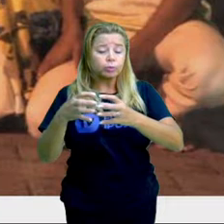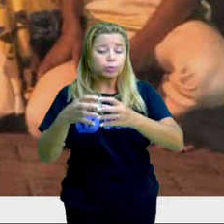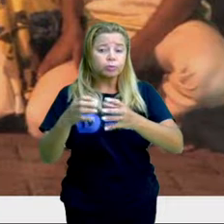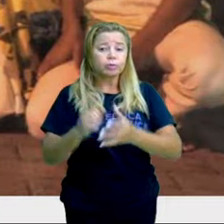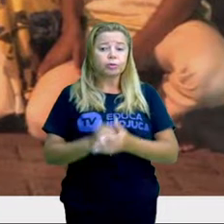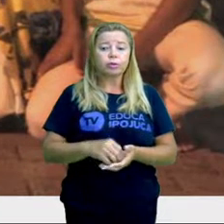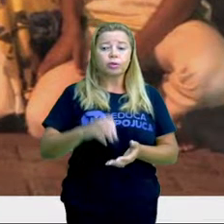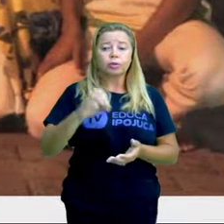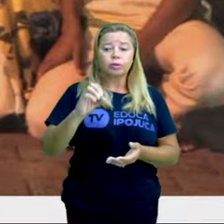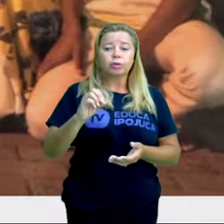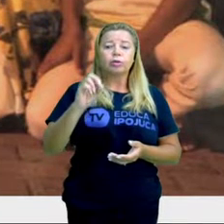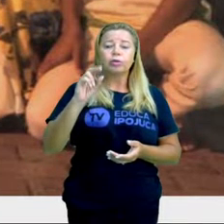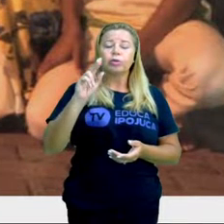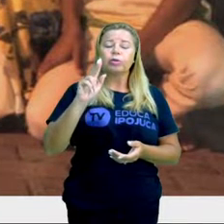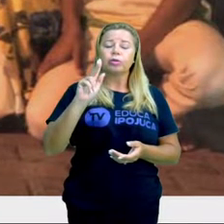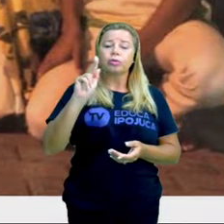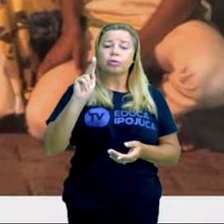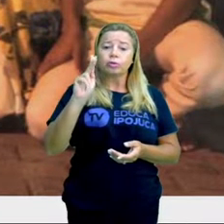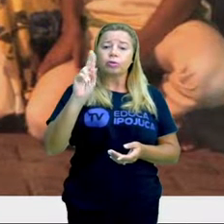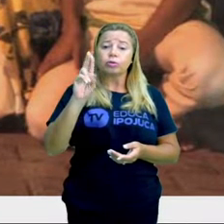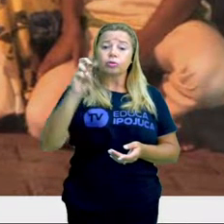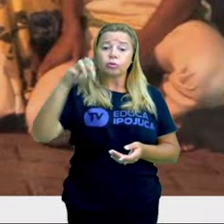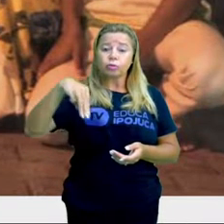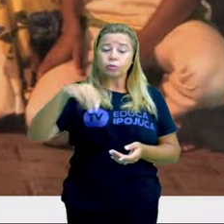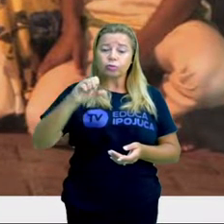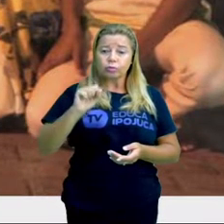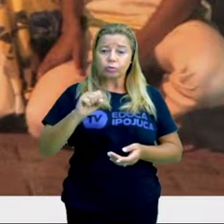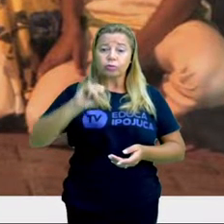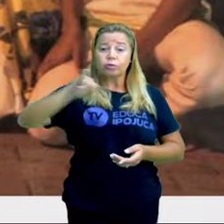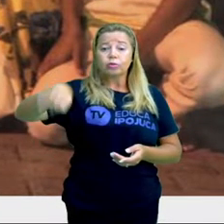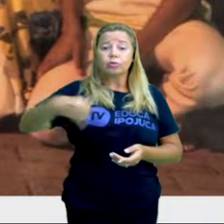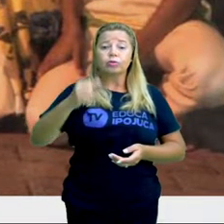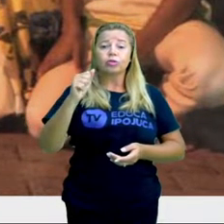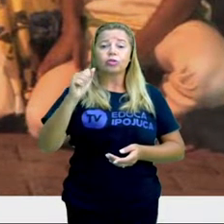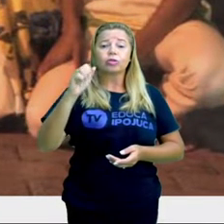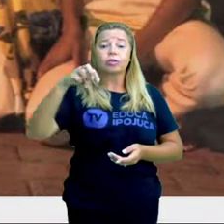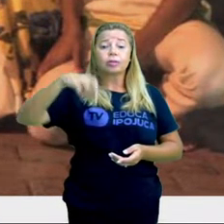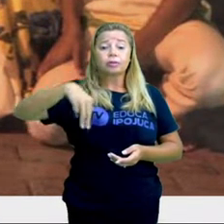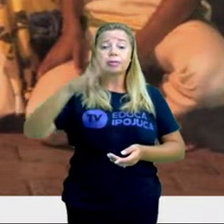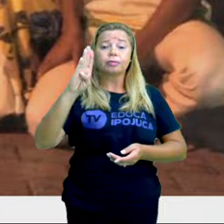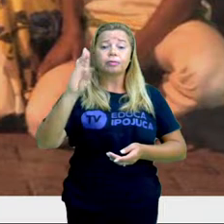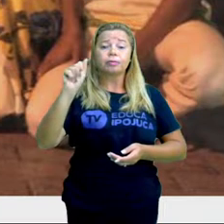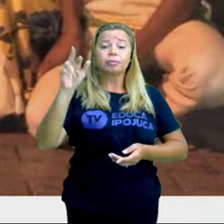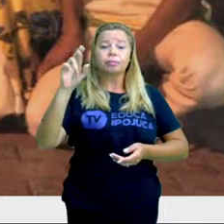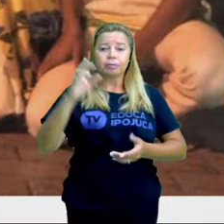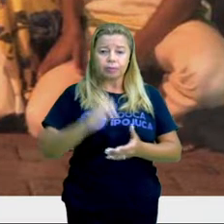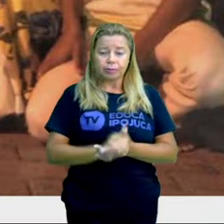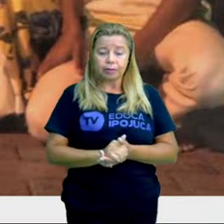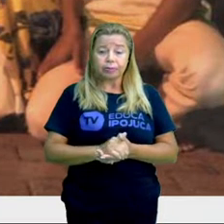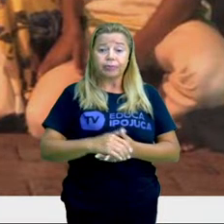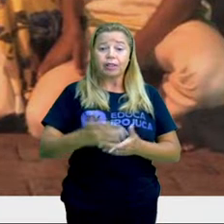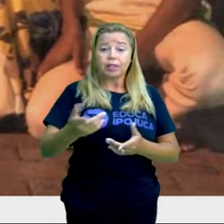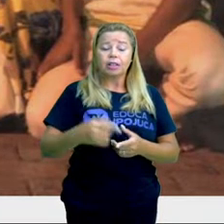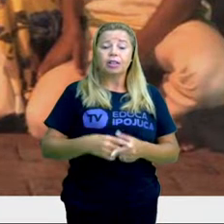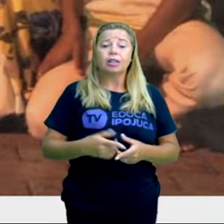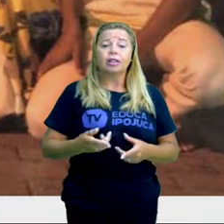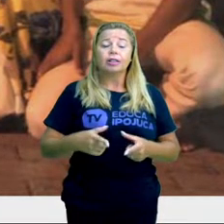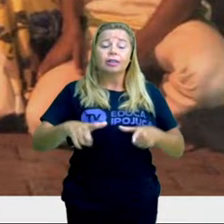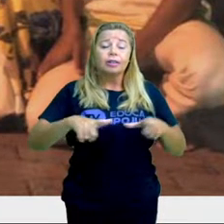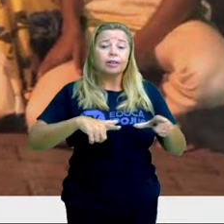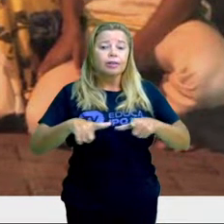grupo que trabalha com maracatu. E o maracatu, ele tem um caráter